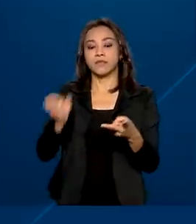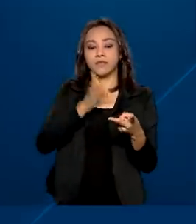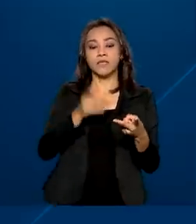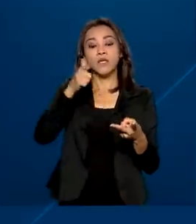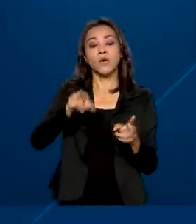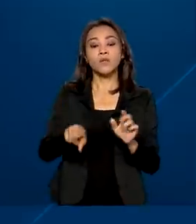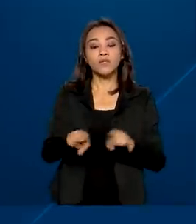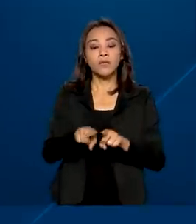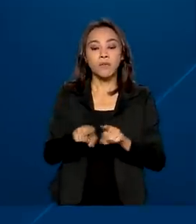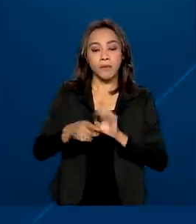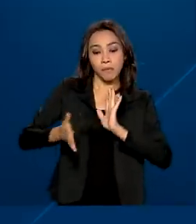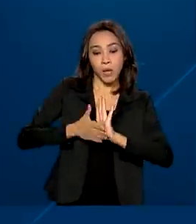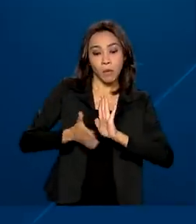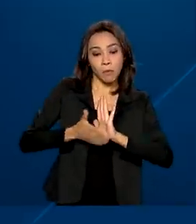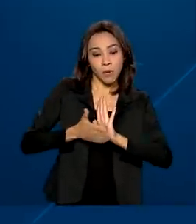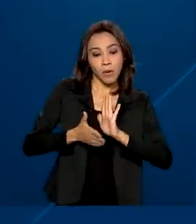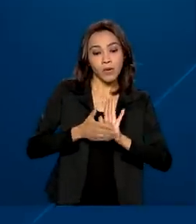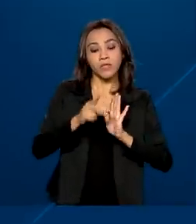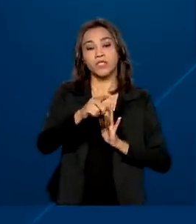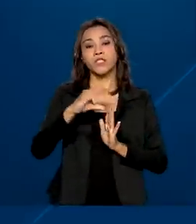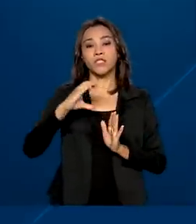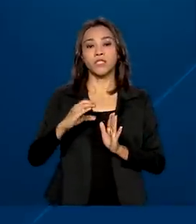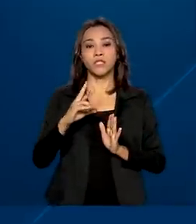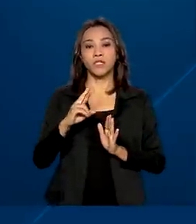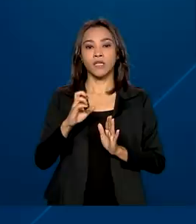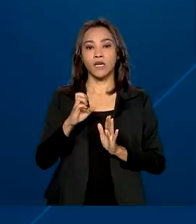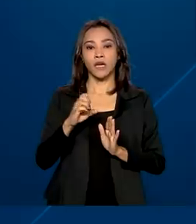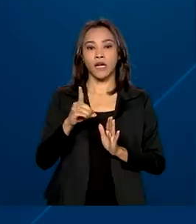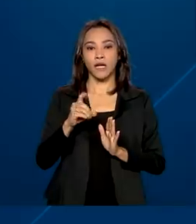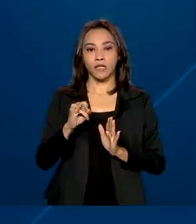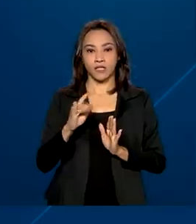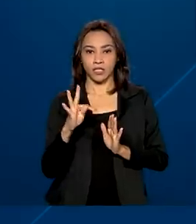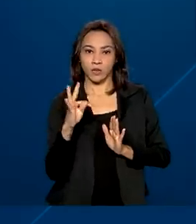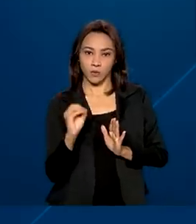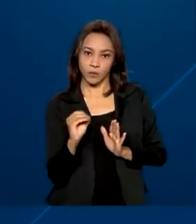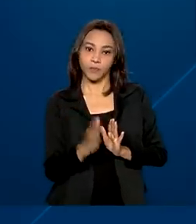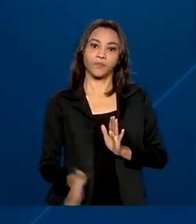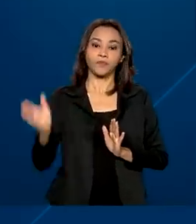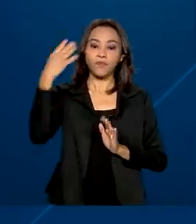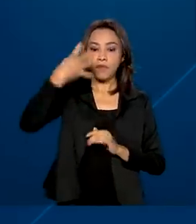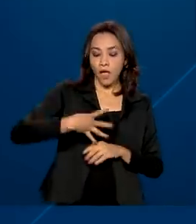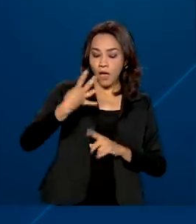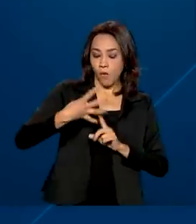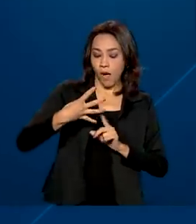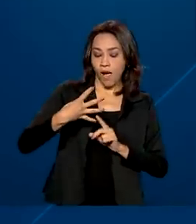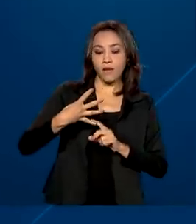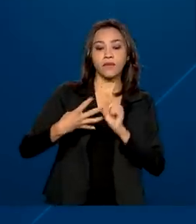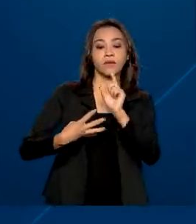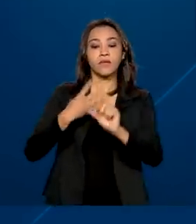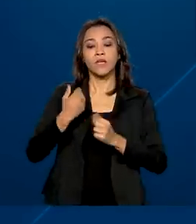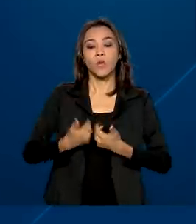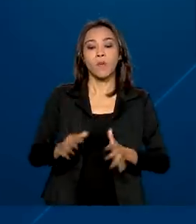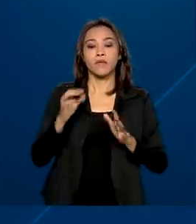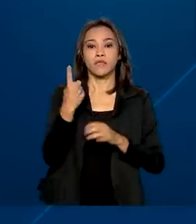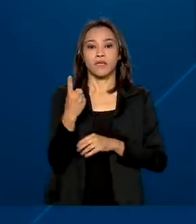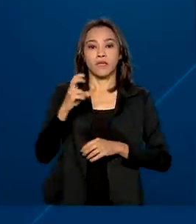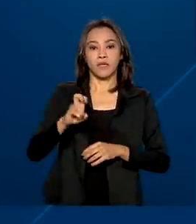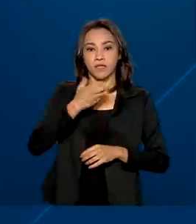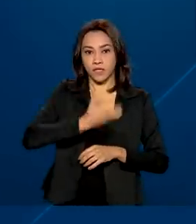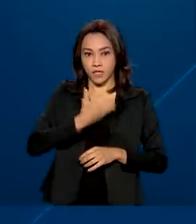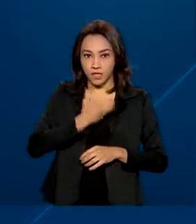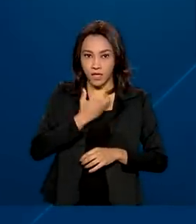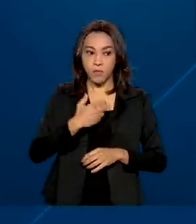operação de crédito entre instituições financeiras. Na quarta etapa, prevista para 15 de dezembro, instituições